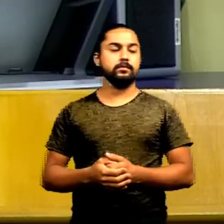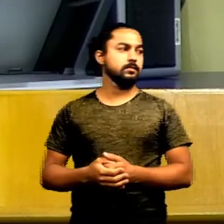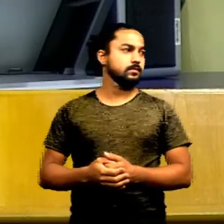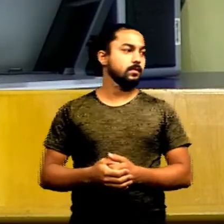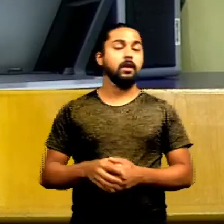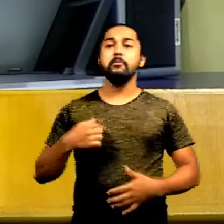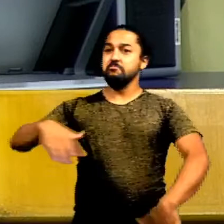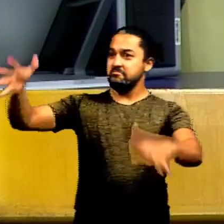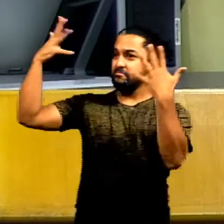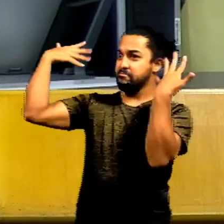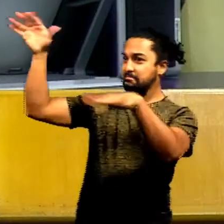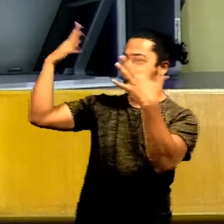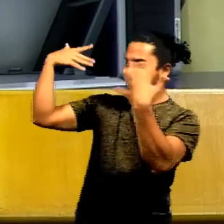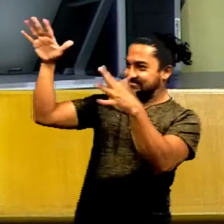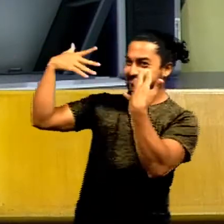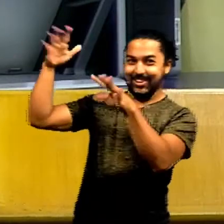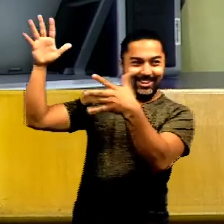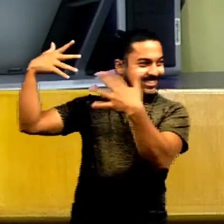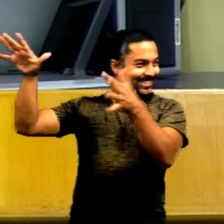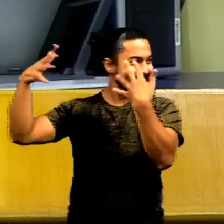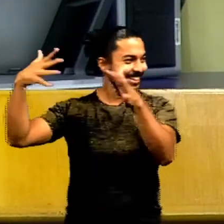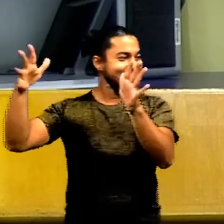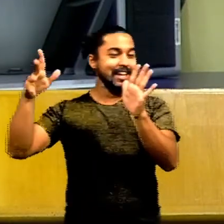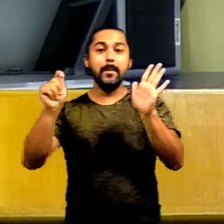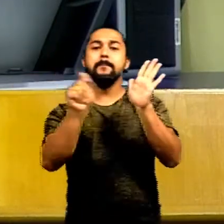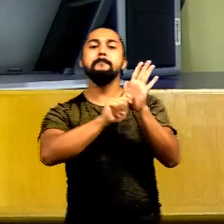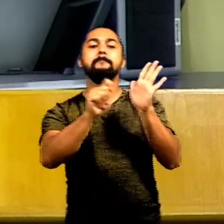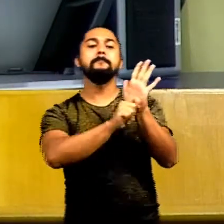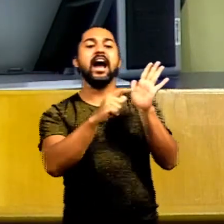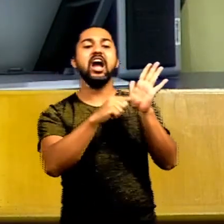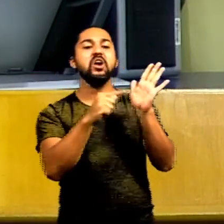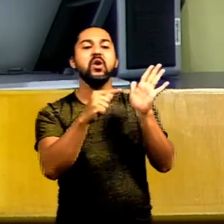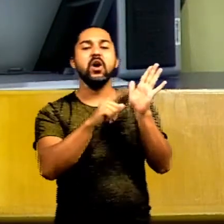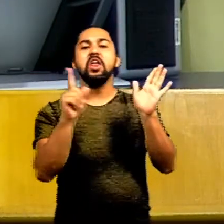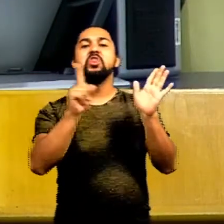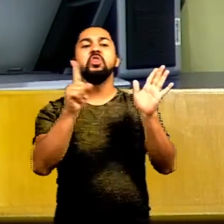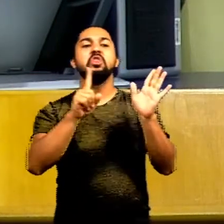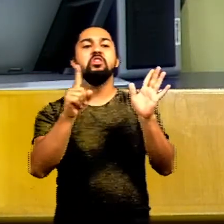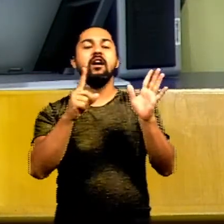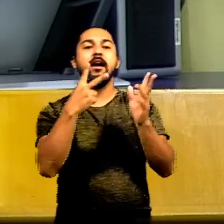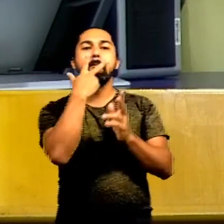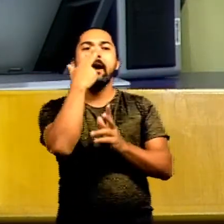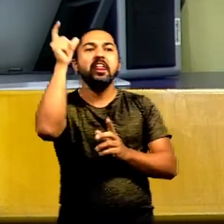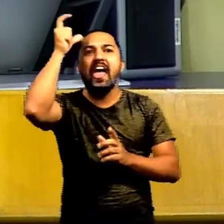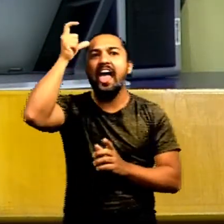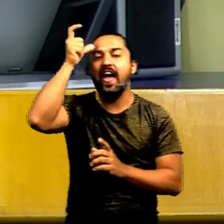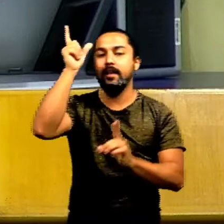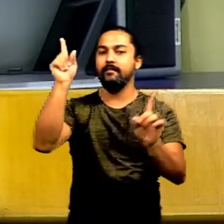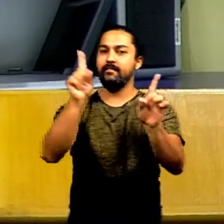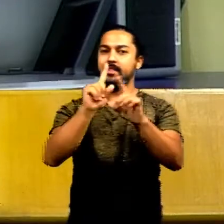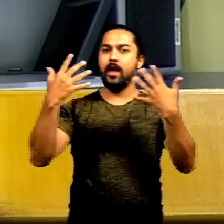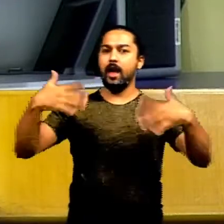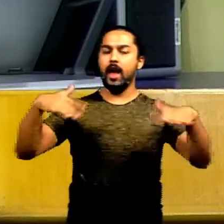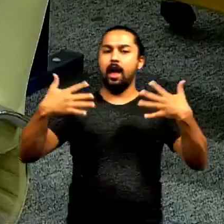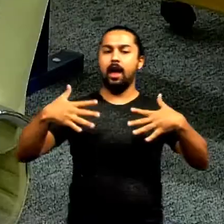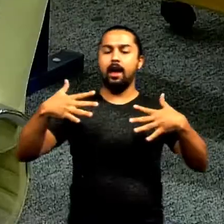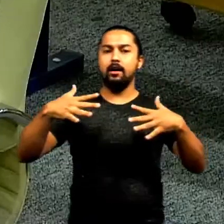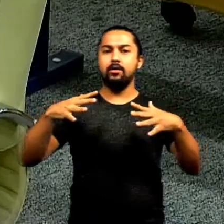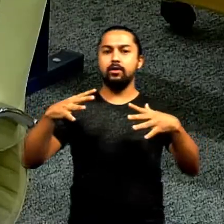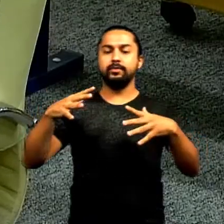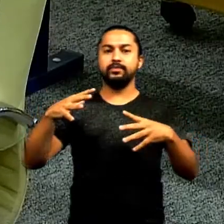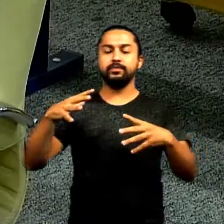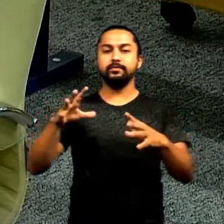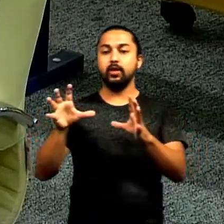quero parabenizar ao Quitão a maconha não é esse bicho de sete cabeças que ponta nas tribos os índios